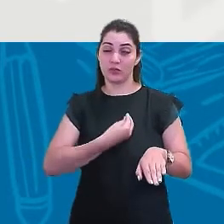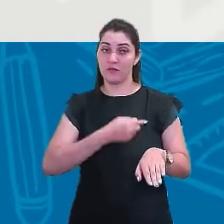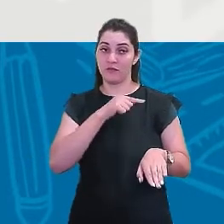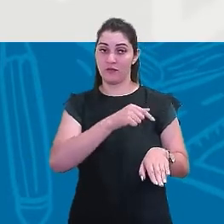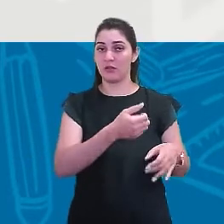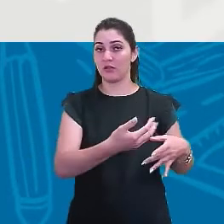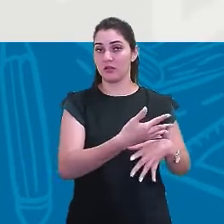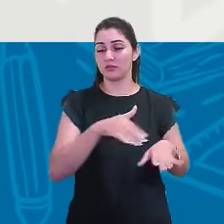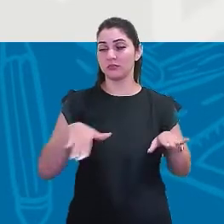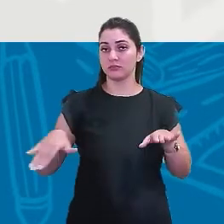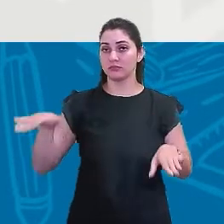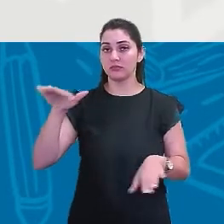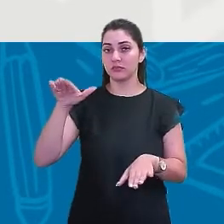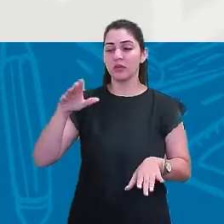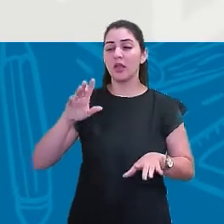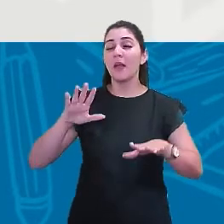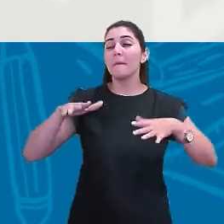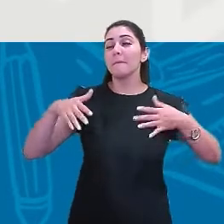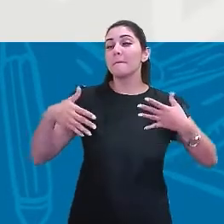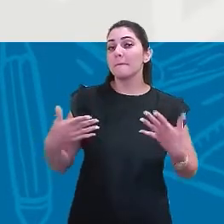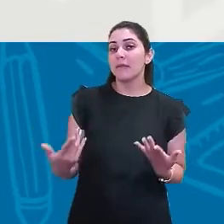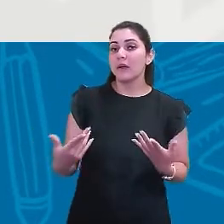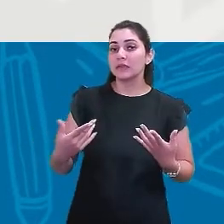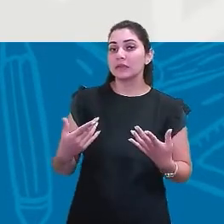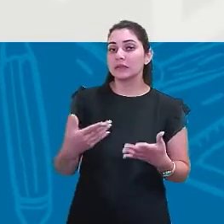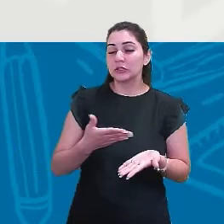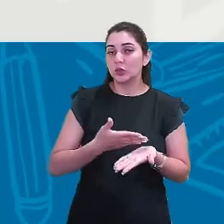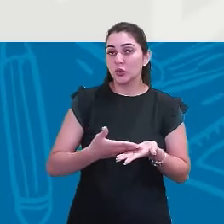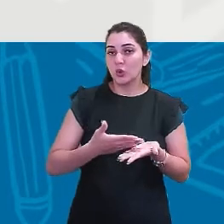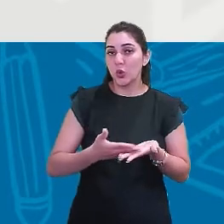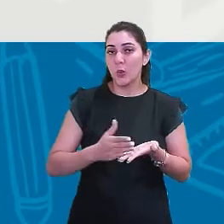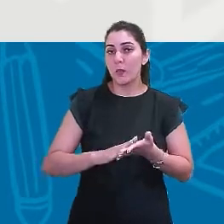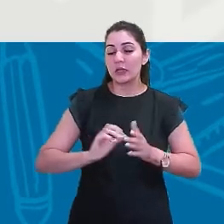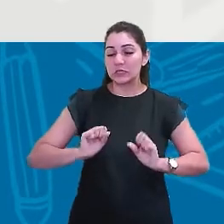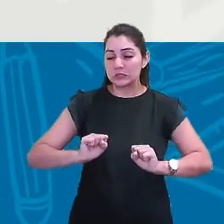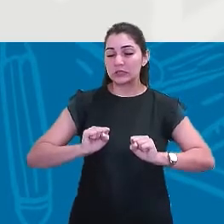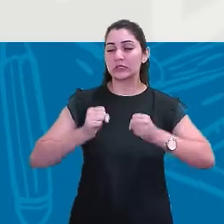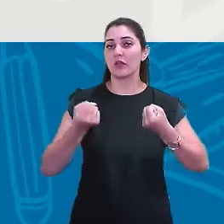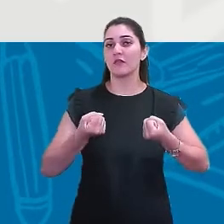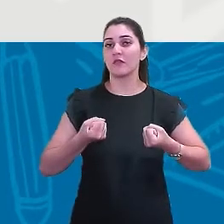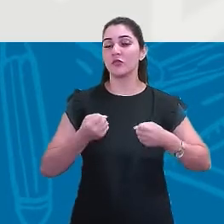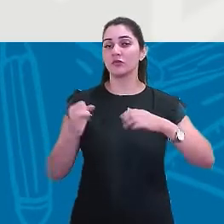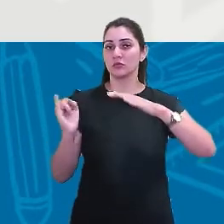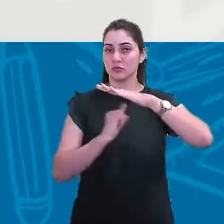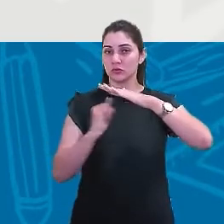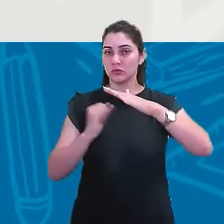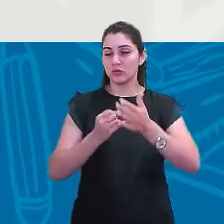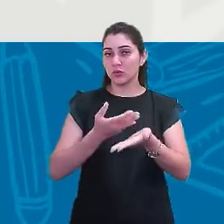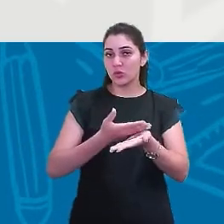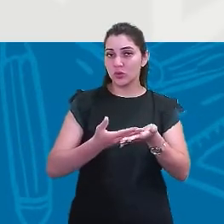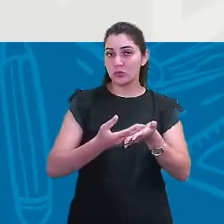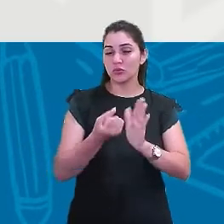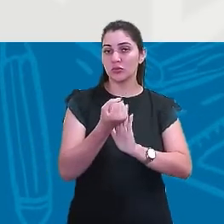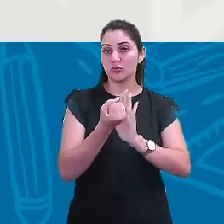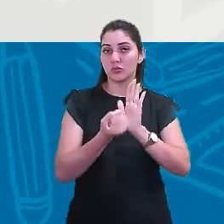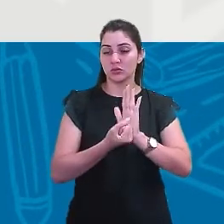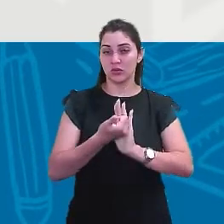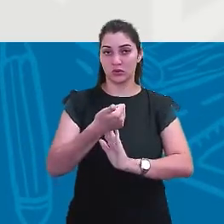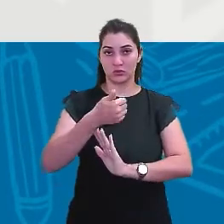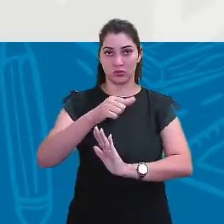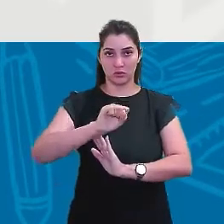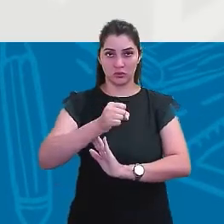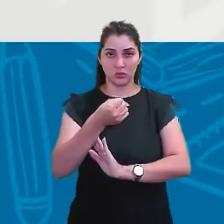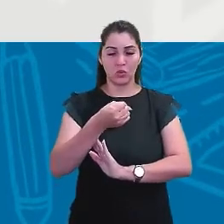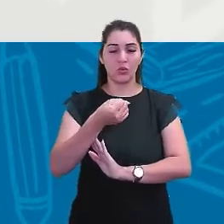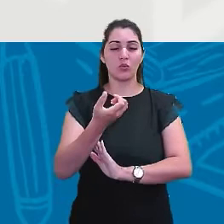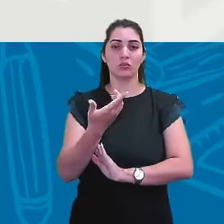Porém, a partir da Revolução Industrial, que teve início lá no século XVIII, 1750, na